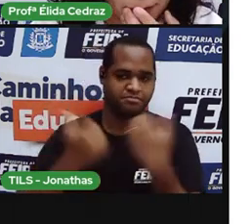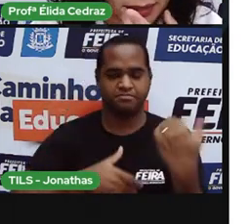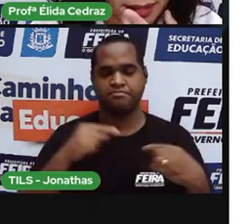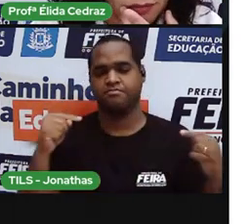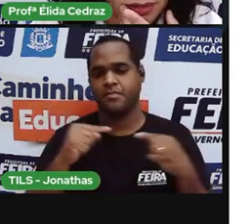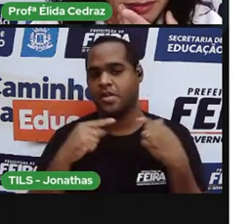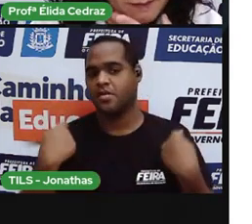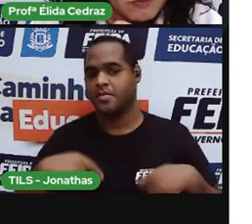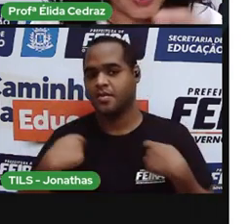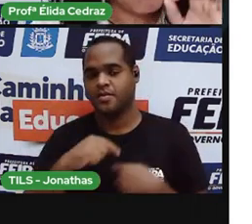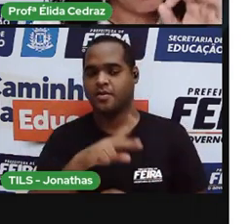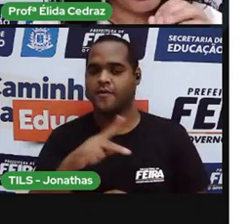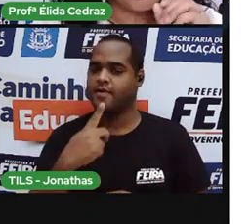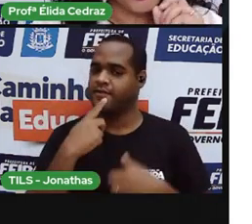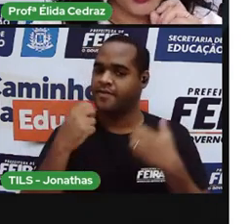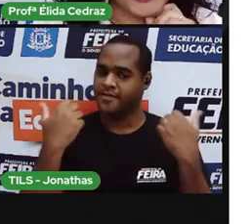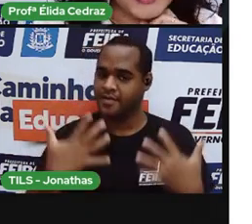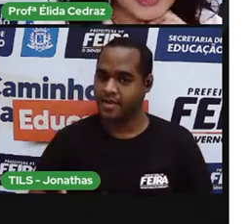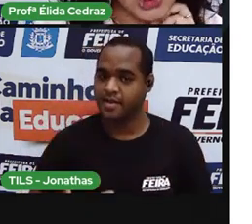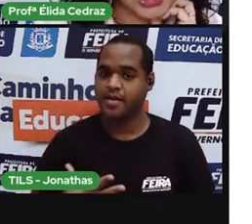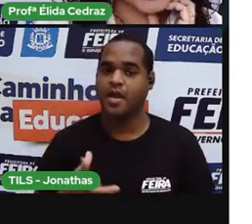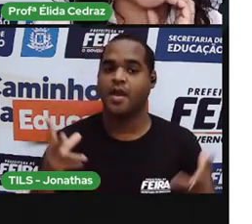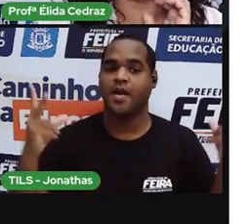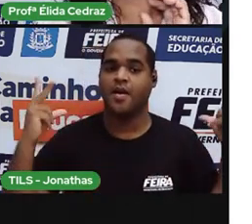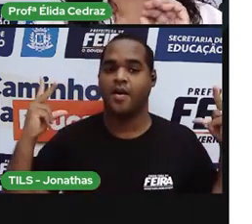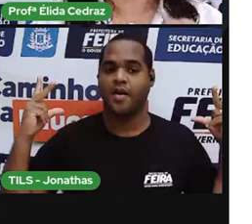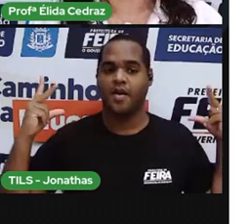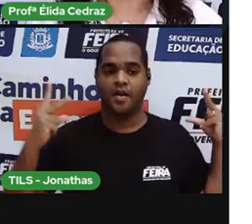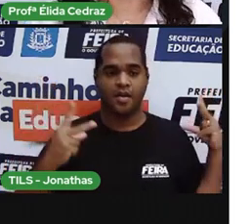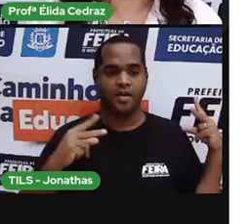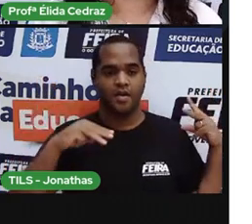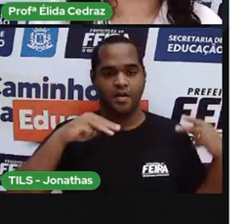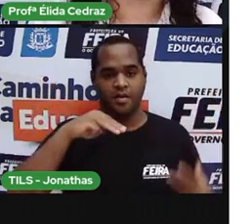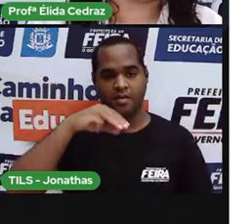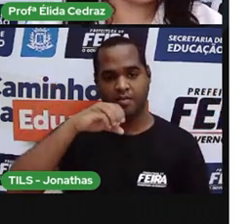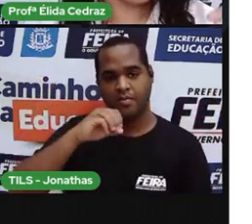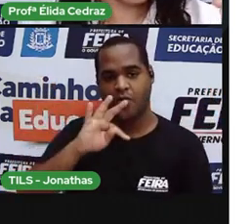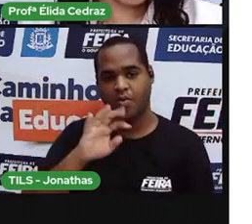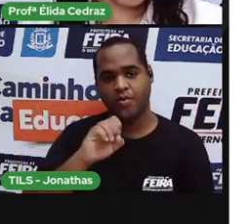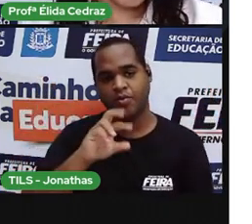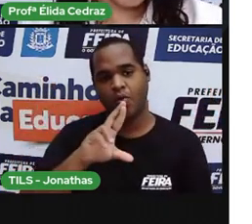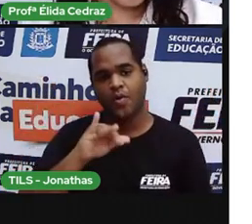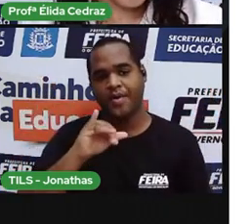próxima palavra foi motorista. Olha só,